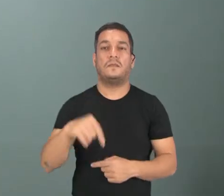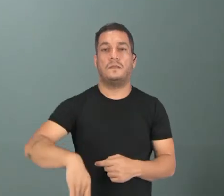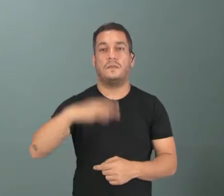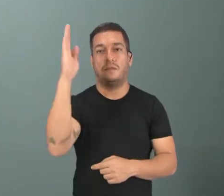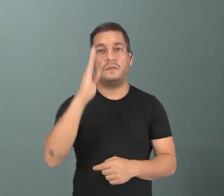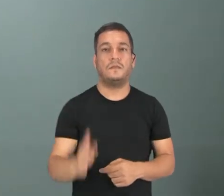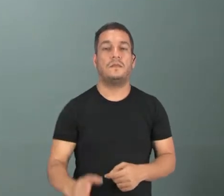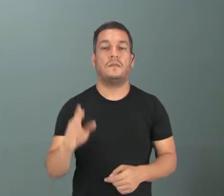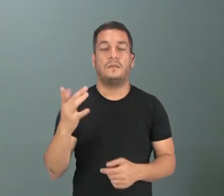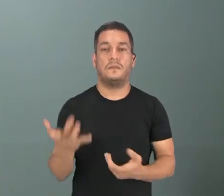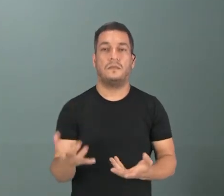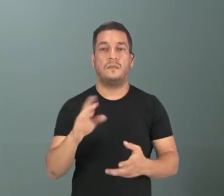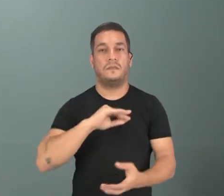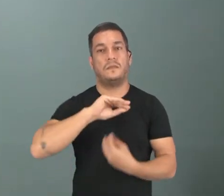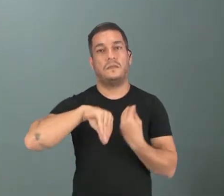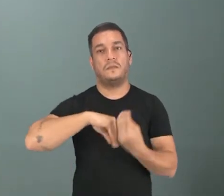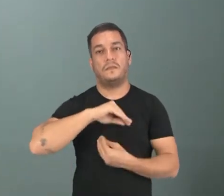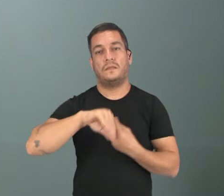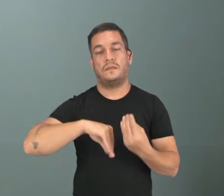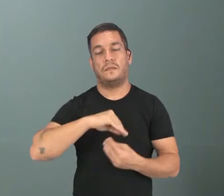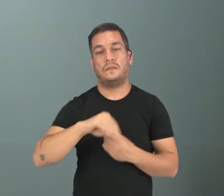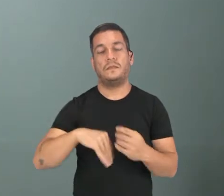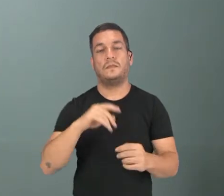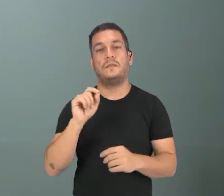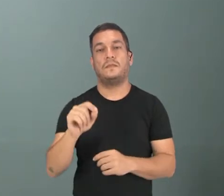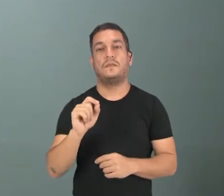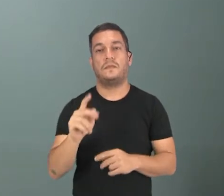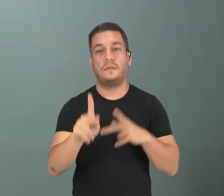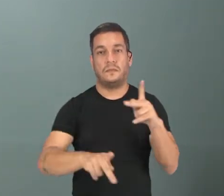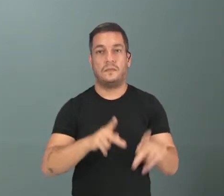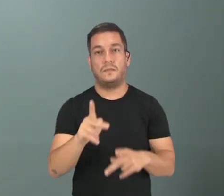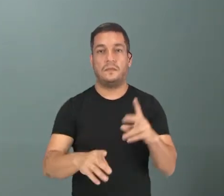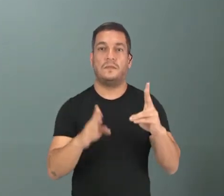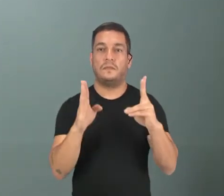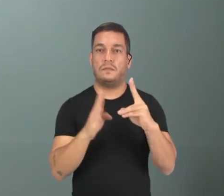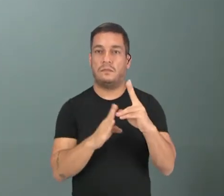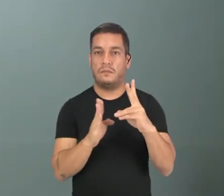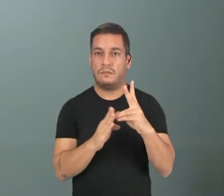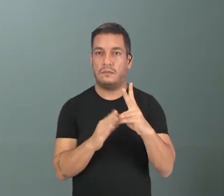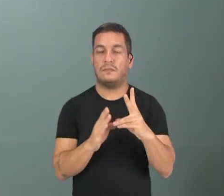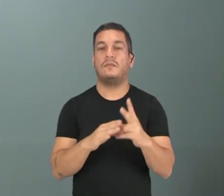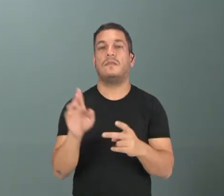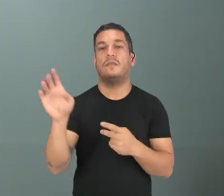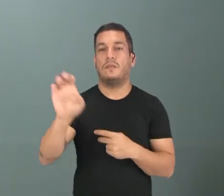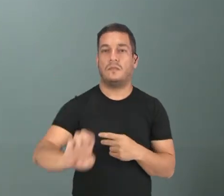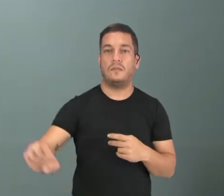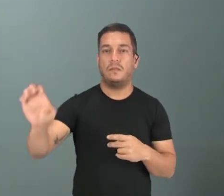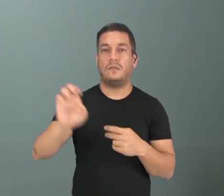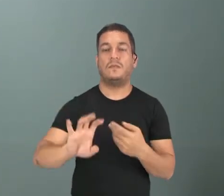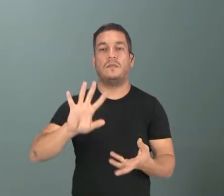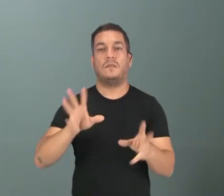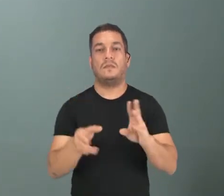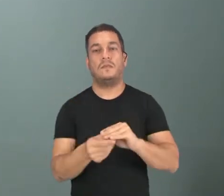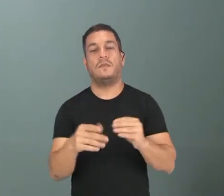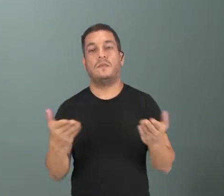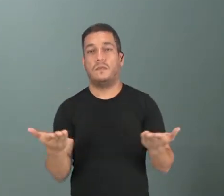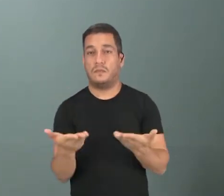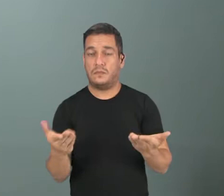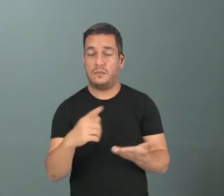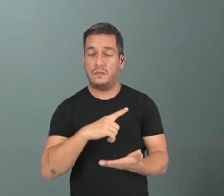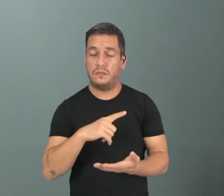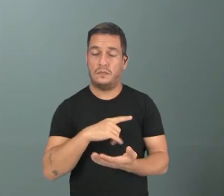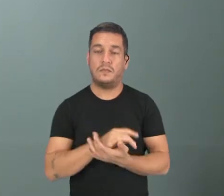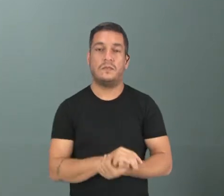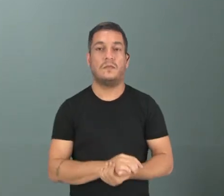para o Brasil que acabou se misturando com dos povos indígenas, dos europeus e transformou o que nós temos hoje.